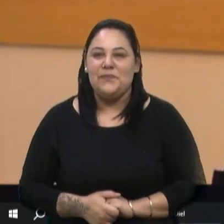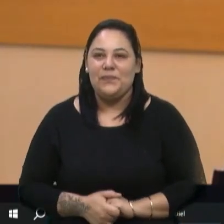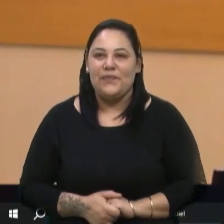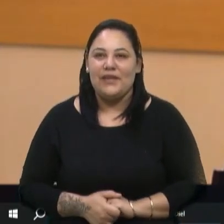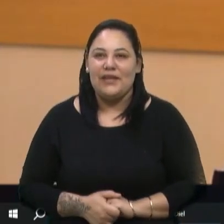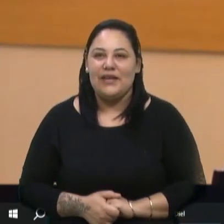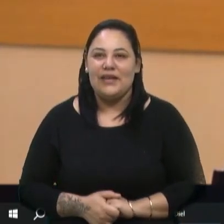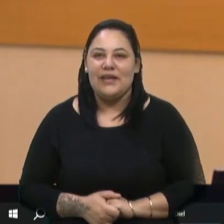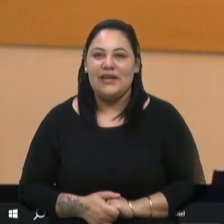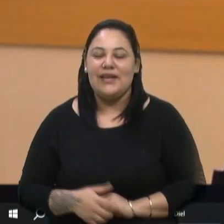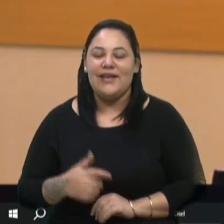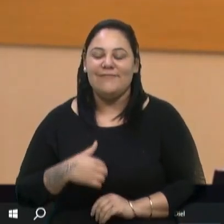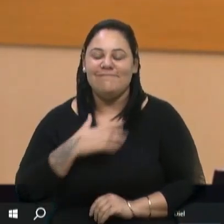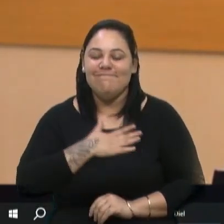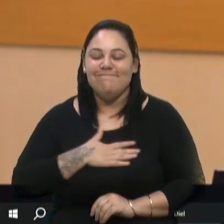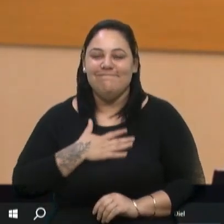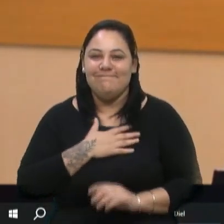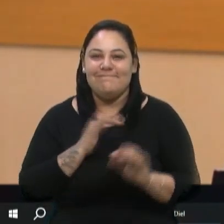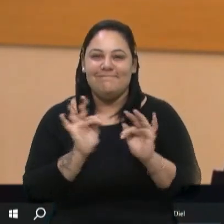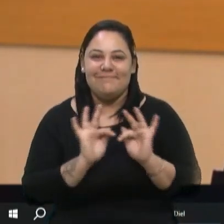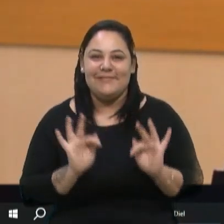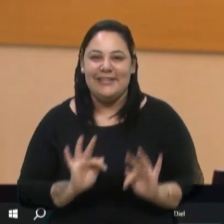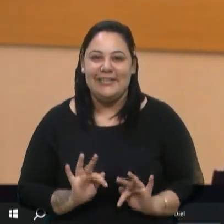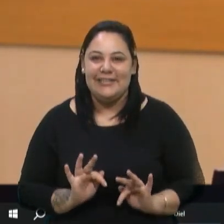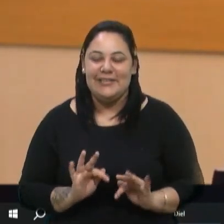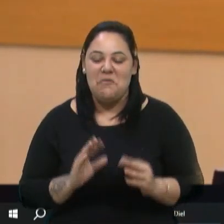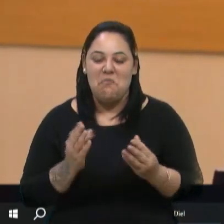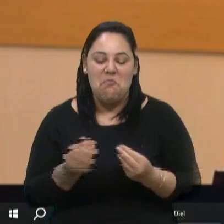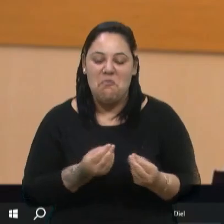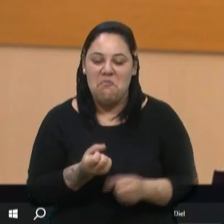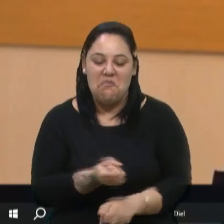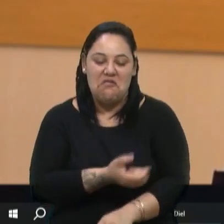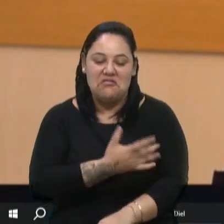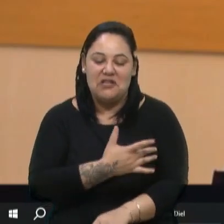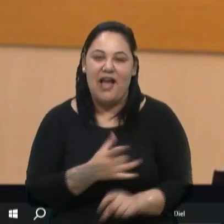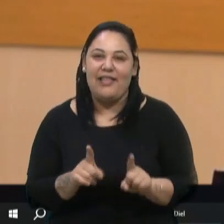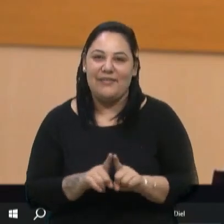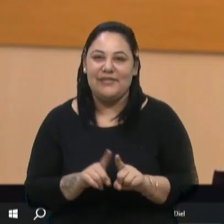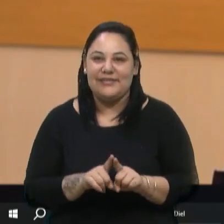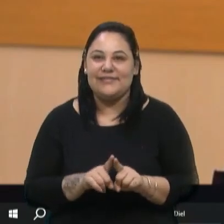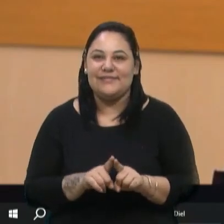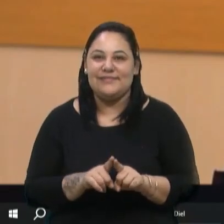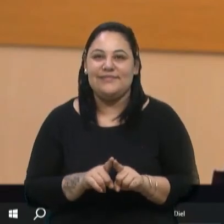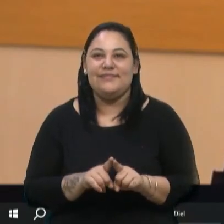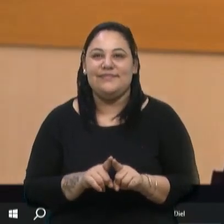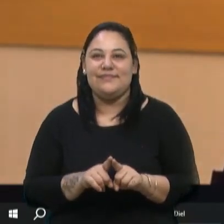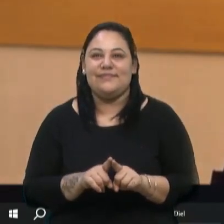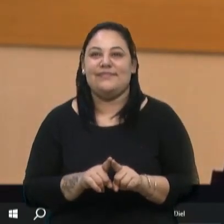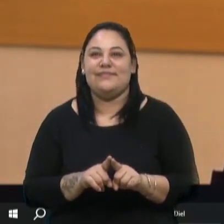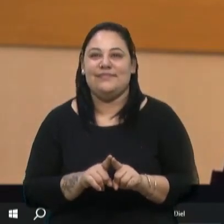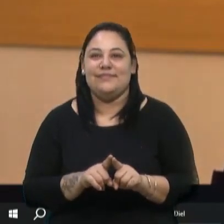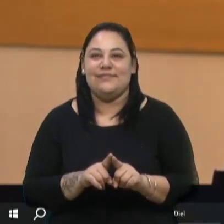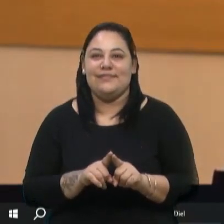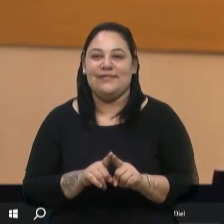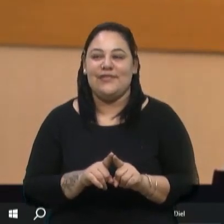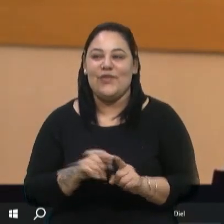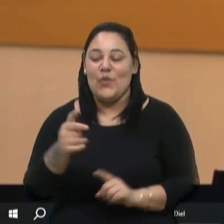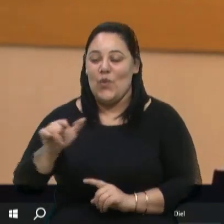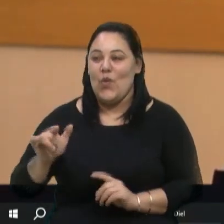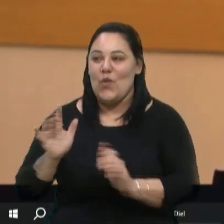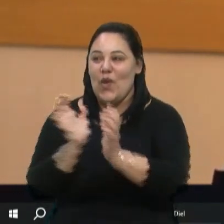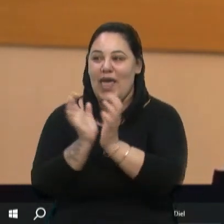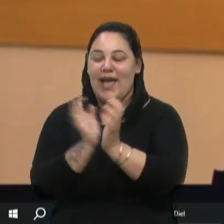fiquei muito feliz, muito feliz, muito emocionado. Assim, quando, que nem o outro companheiro meu que estava